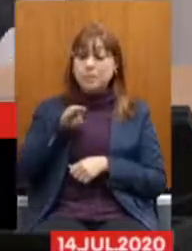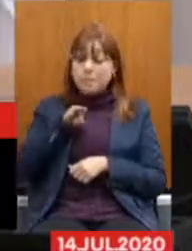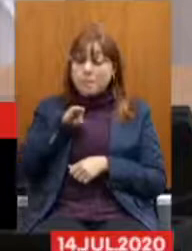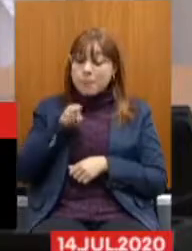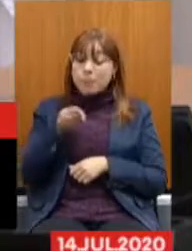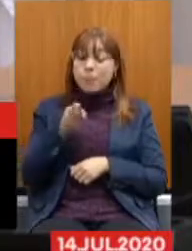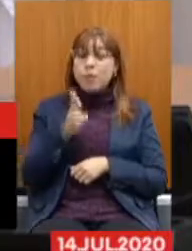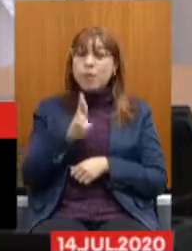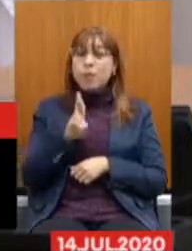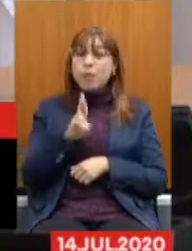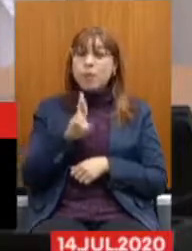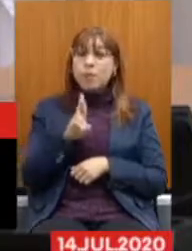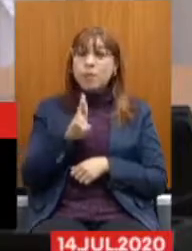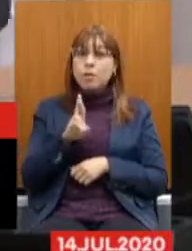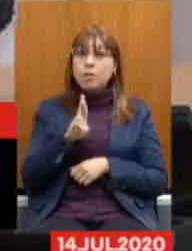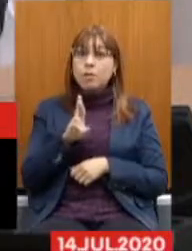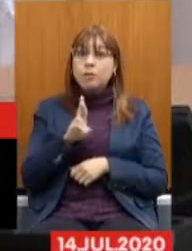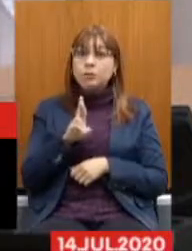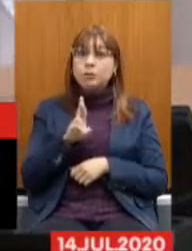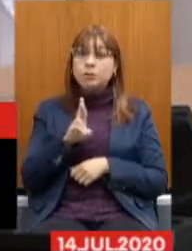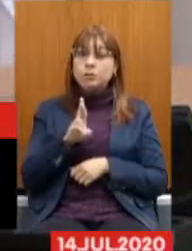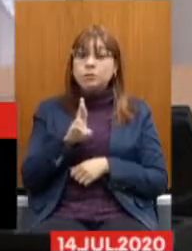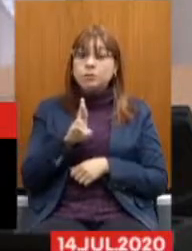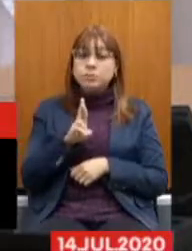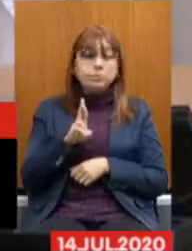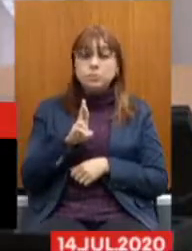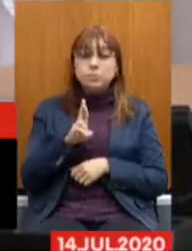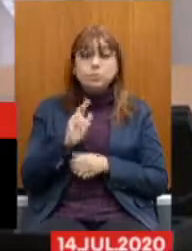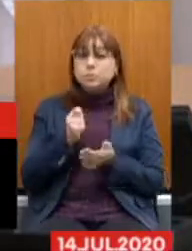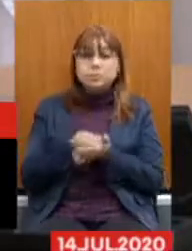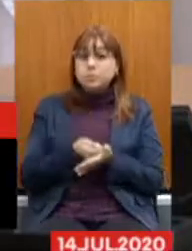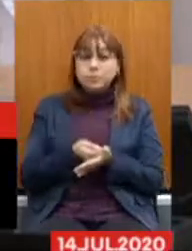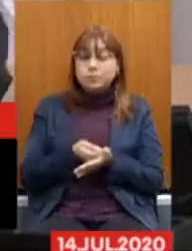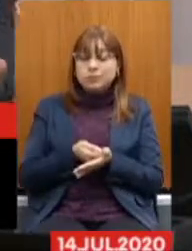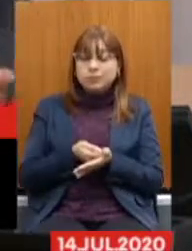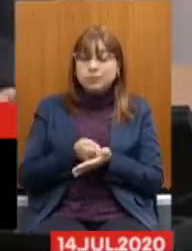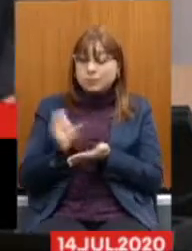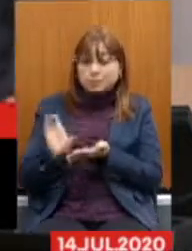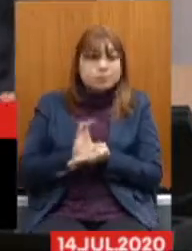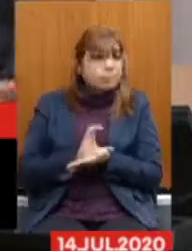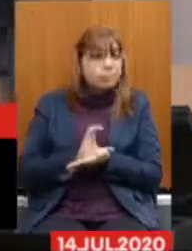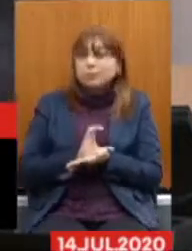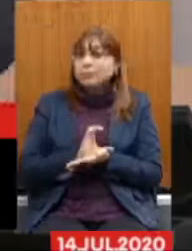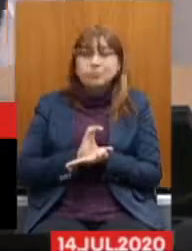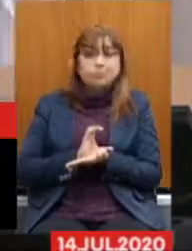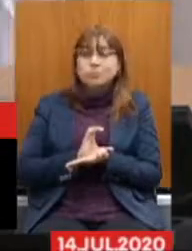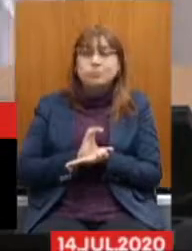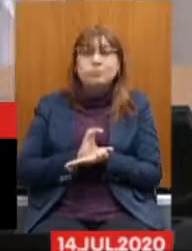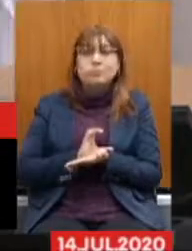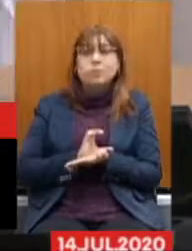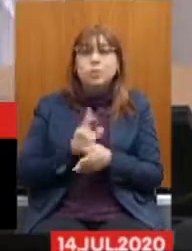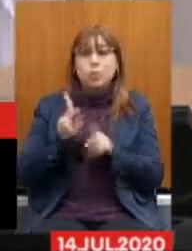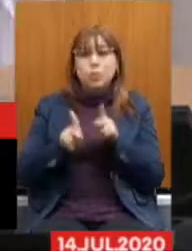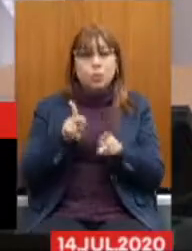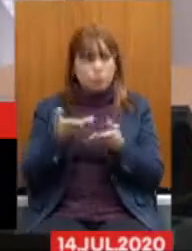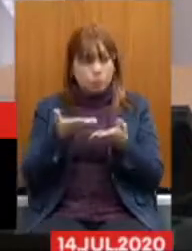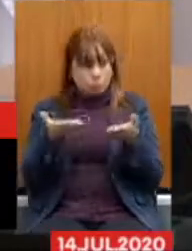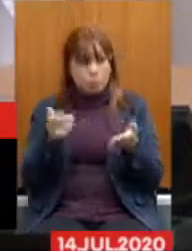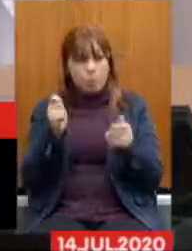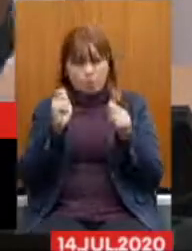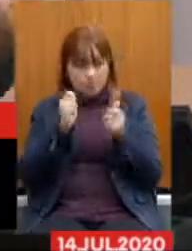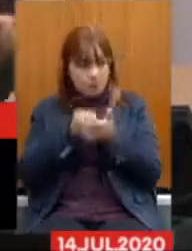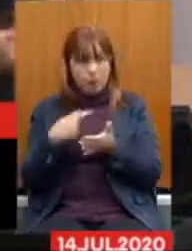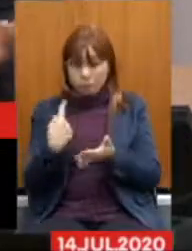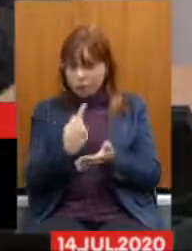de recursos sendo sonegados, recursos esses que a população paga o imposto,